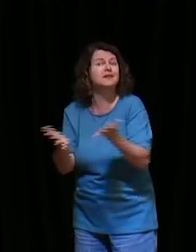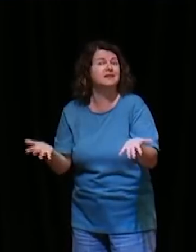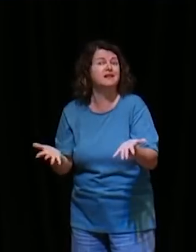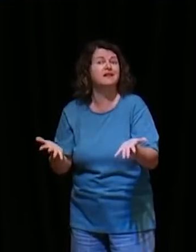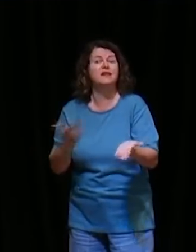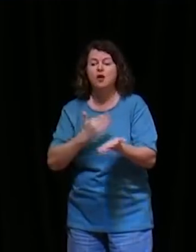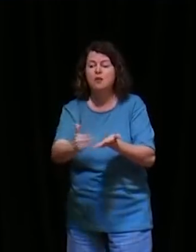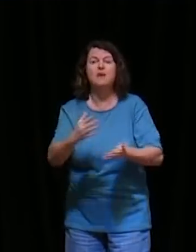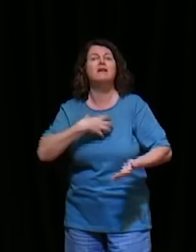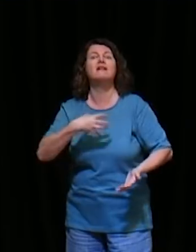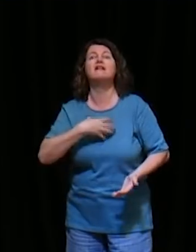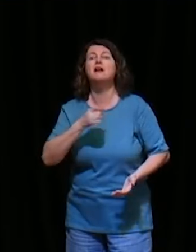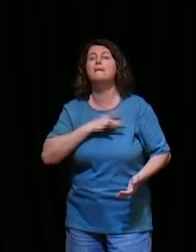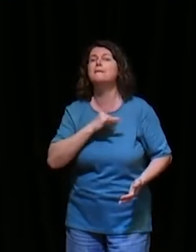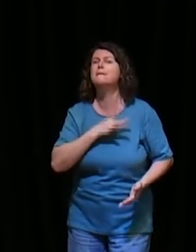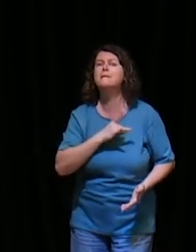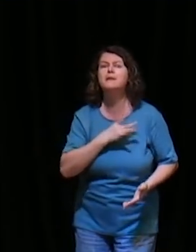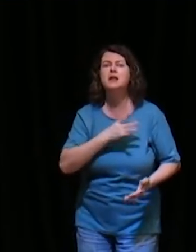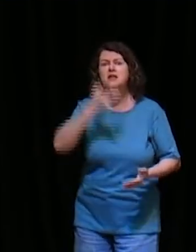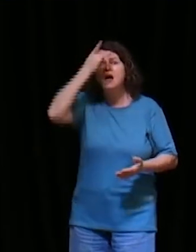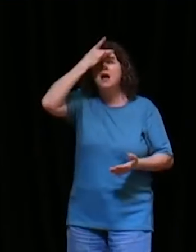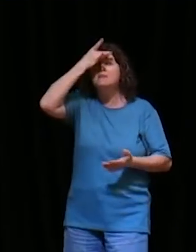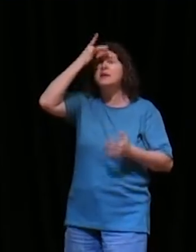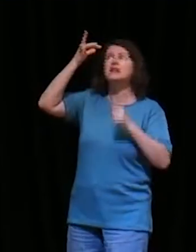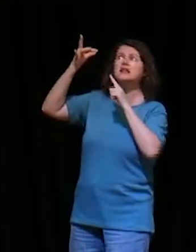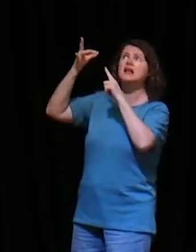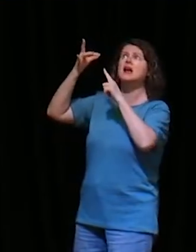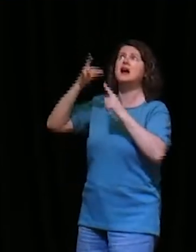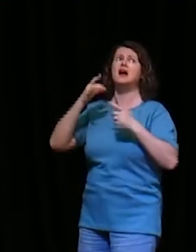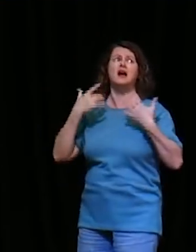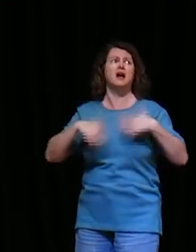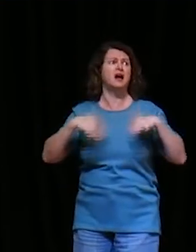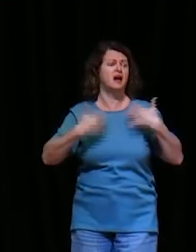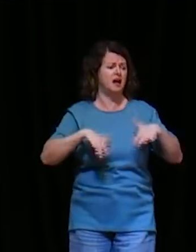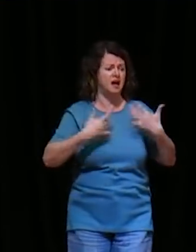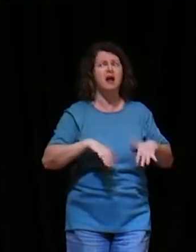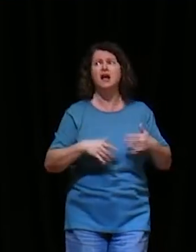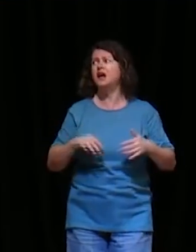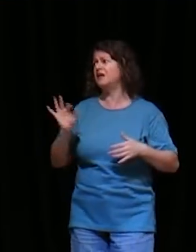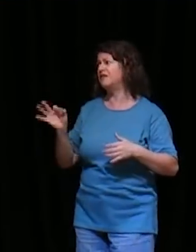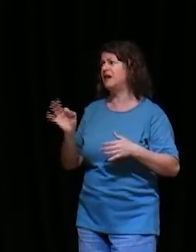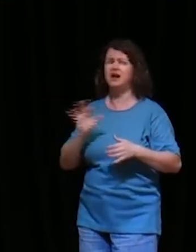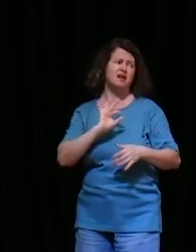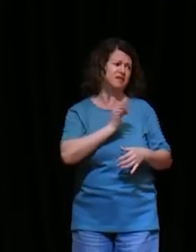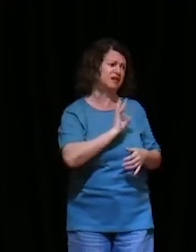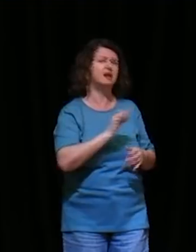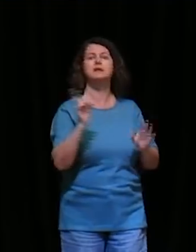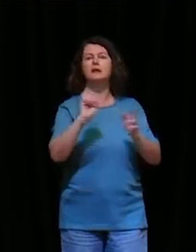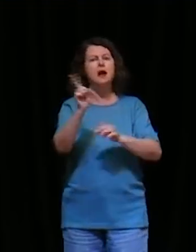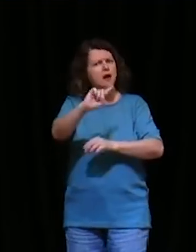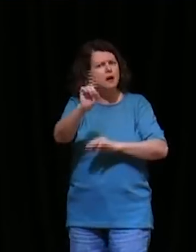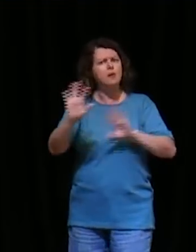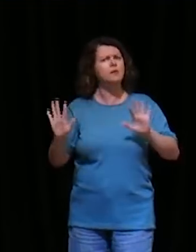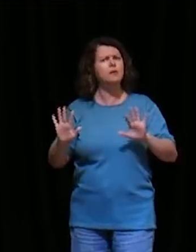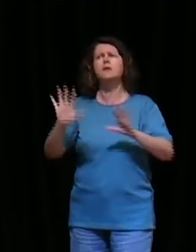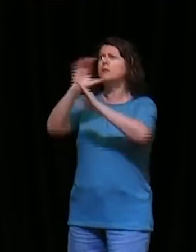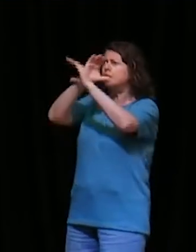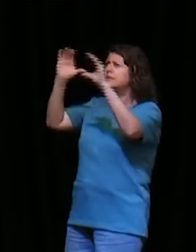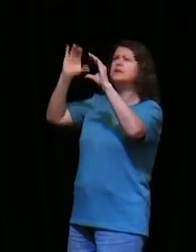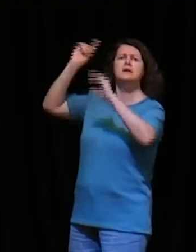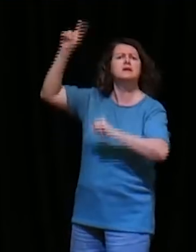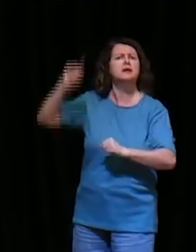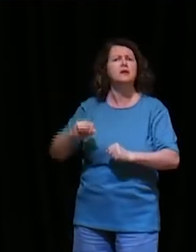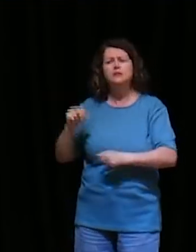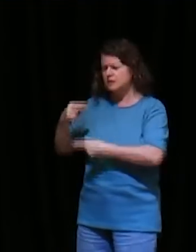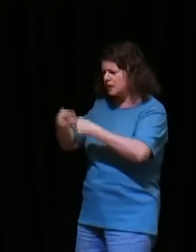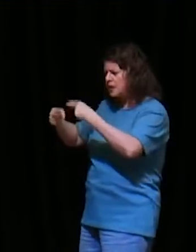começa a encher a nossa mente de impossibilidade, então Nemias nos ensina a buscar a proteção de Deus, nos ensina a